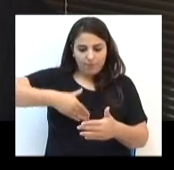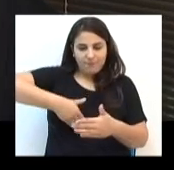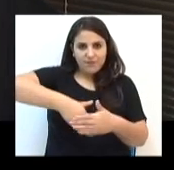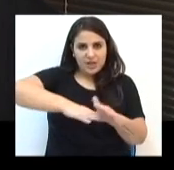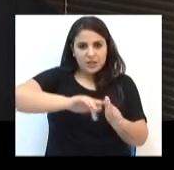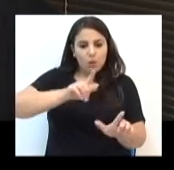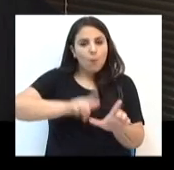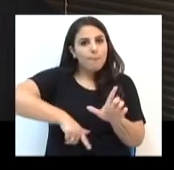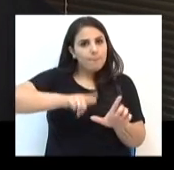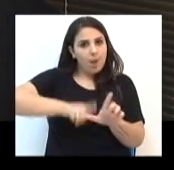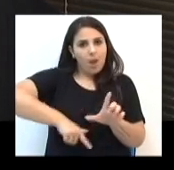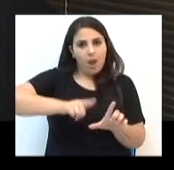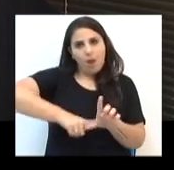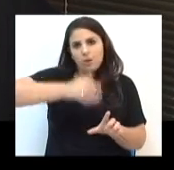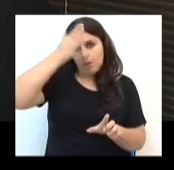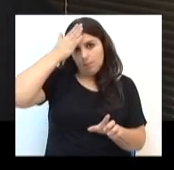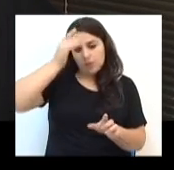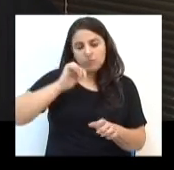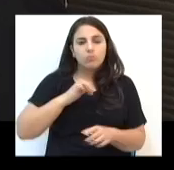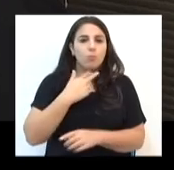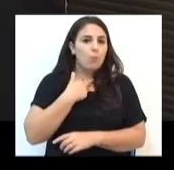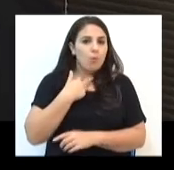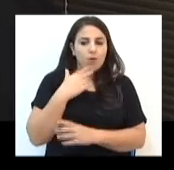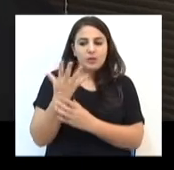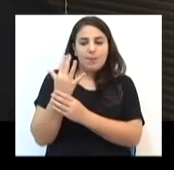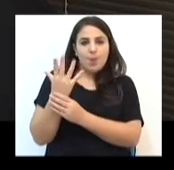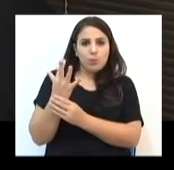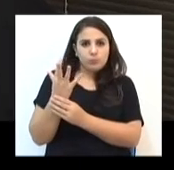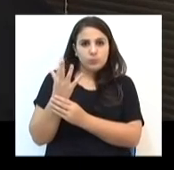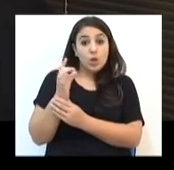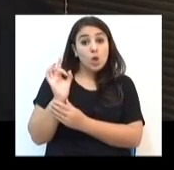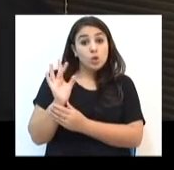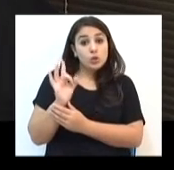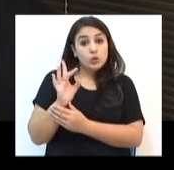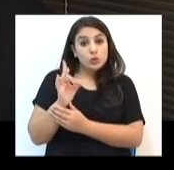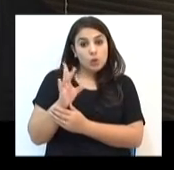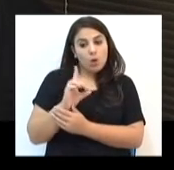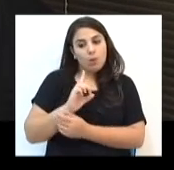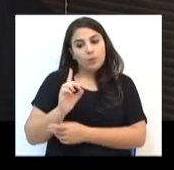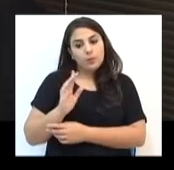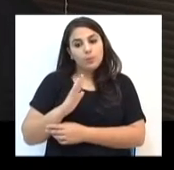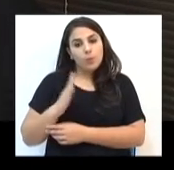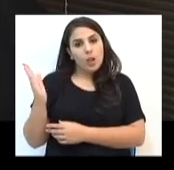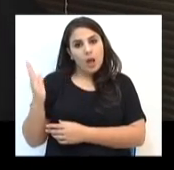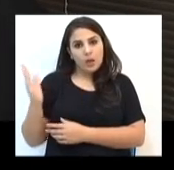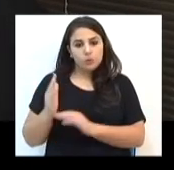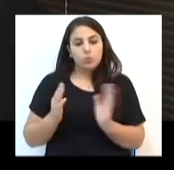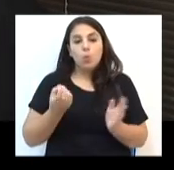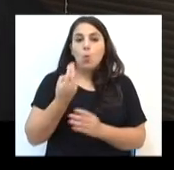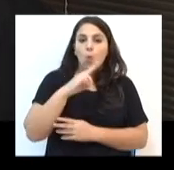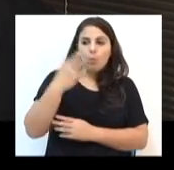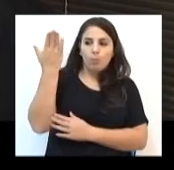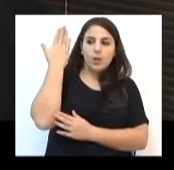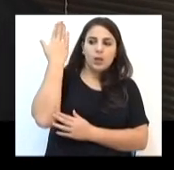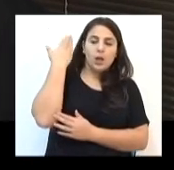cabeça, menos com a mão. E os passes com a mão, só lateral, para o lado ou para trás.